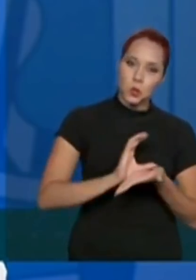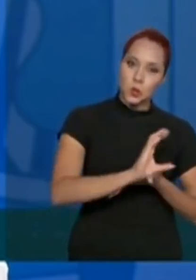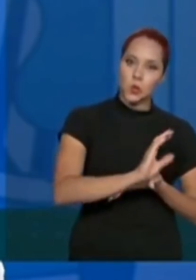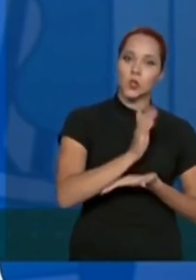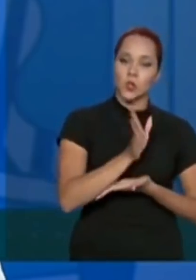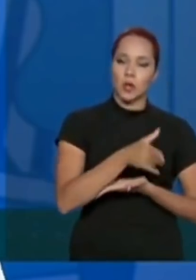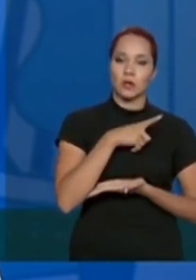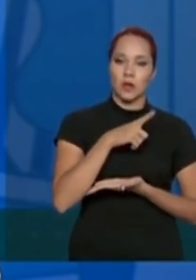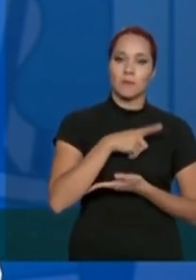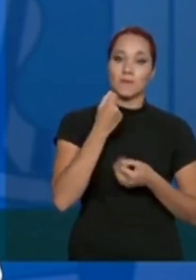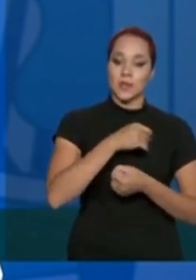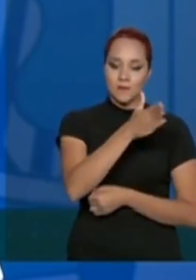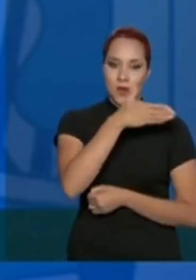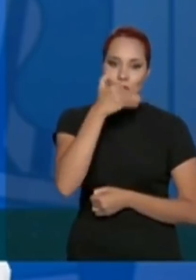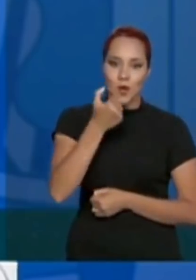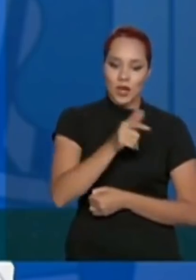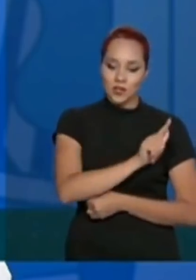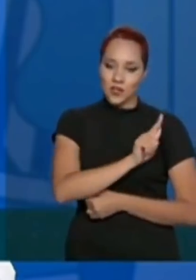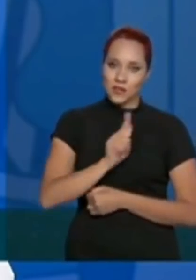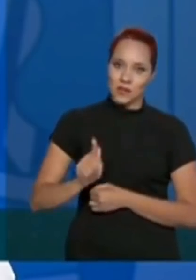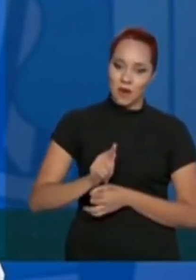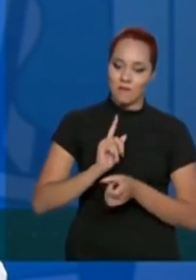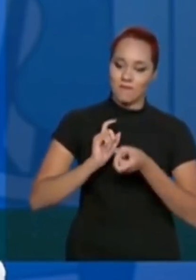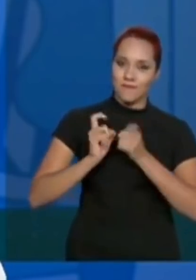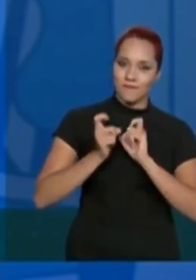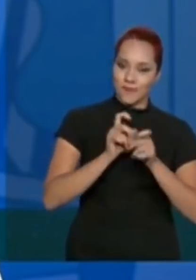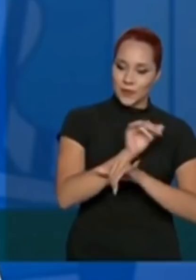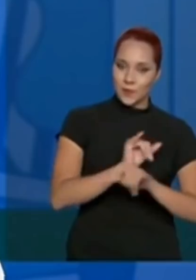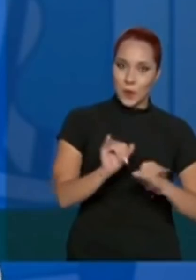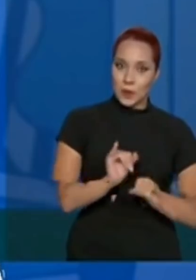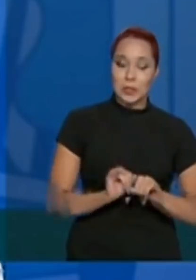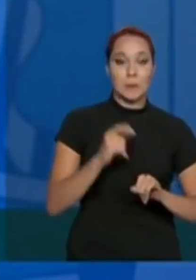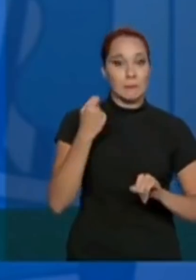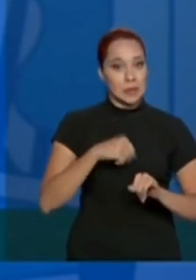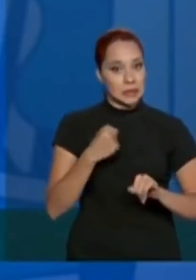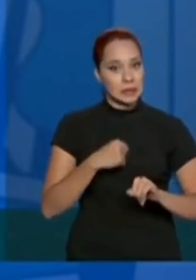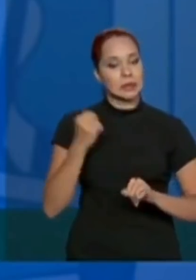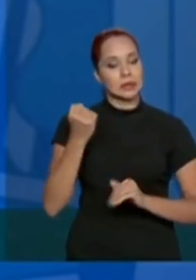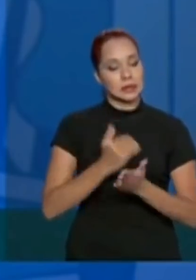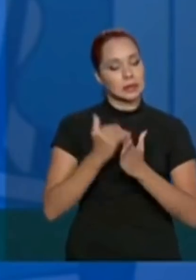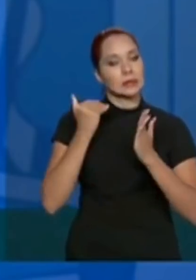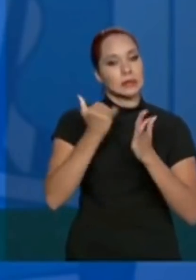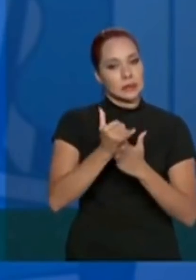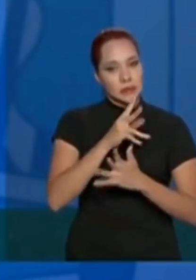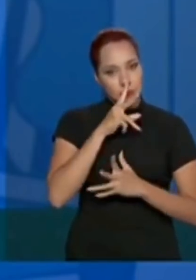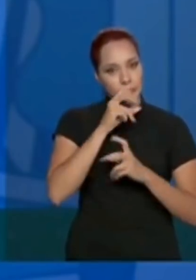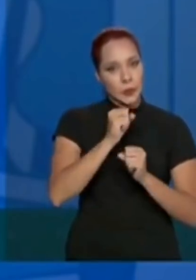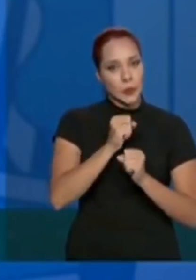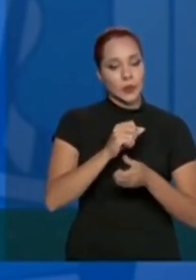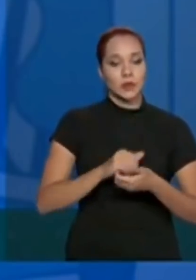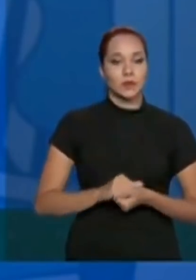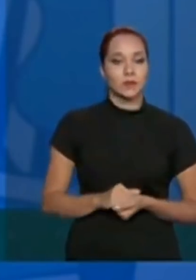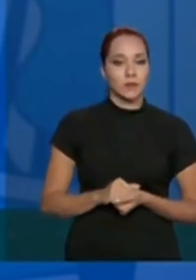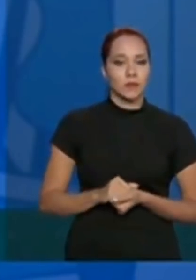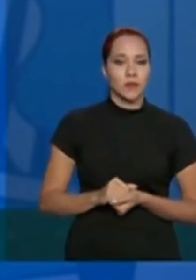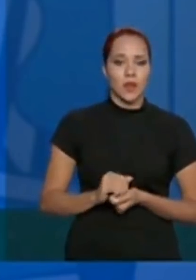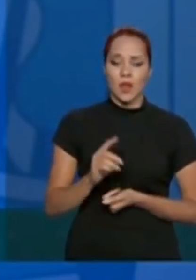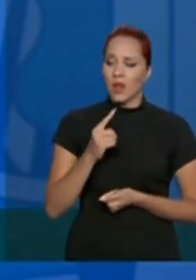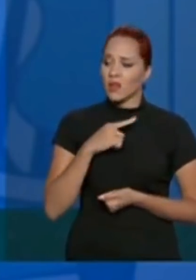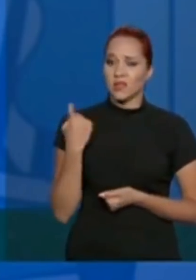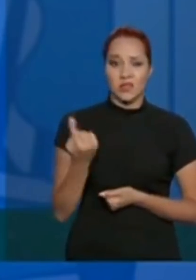melhorar a gestão da informação, acho que um módulo BI mais forte precisa colocar ali, não somos